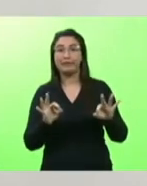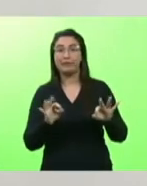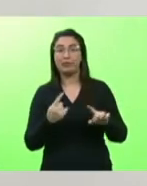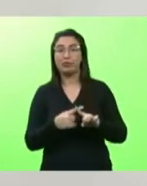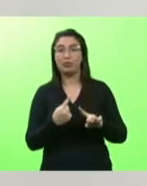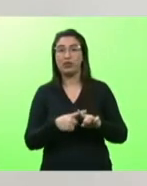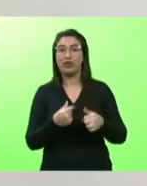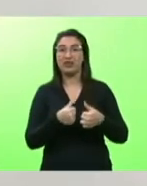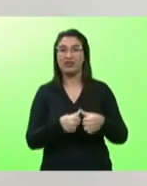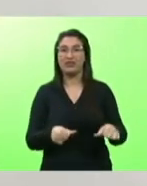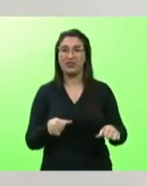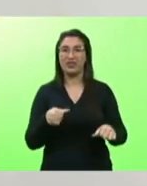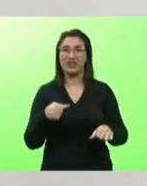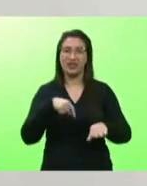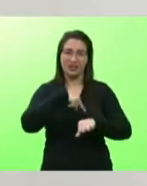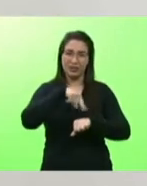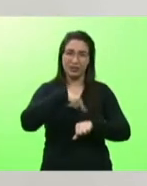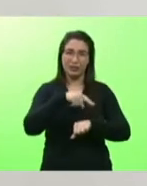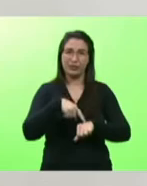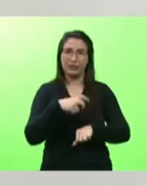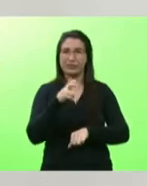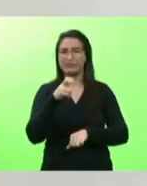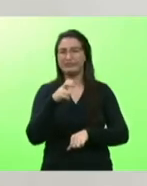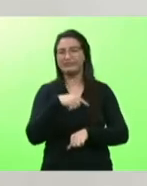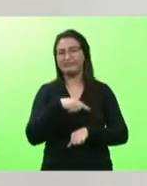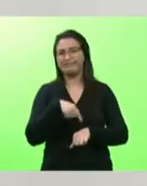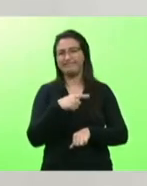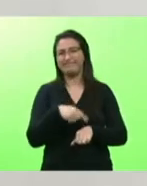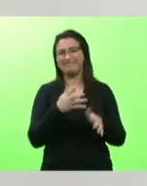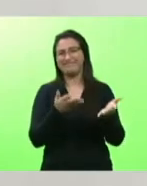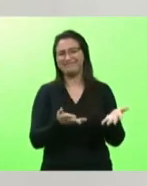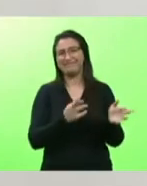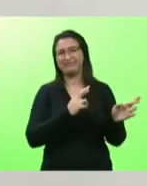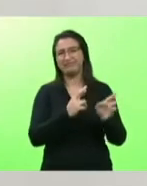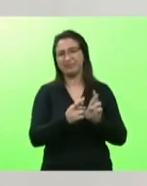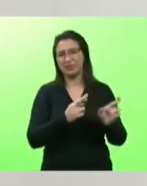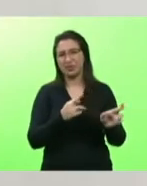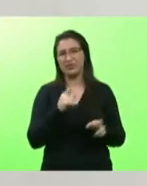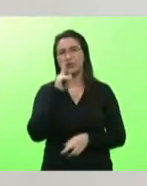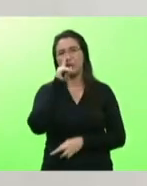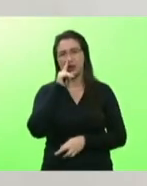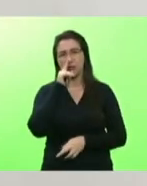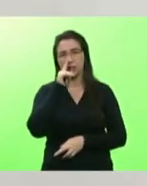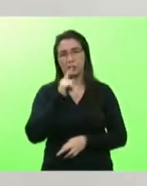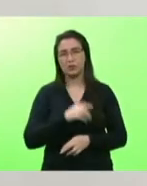correndo sempre o risco então o governo de Santa Catarina pensou